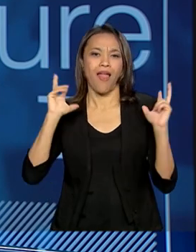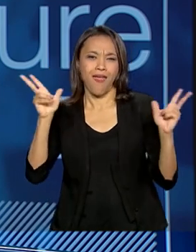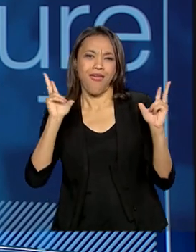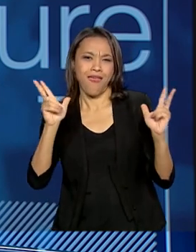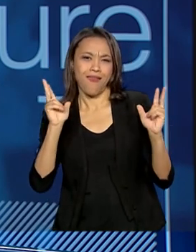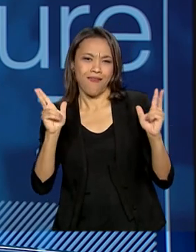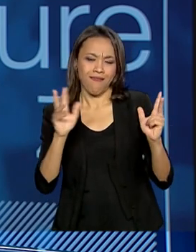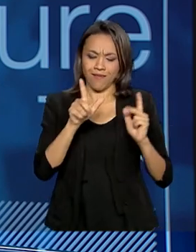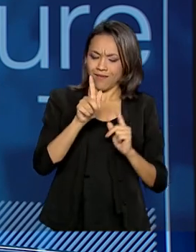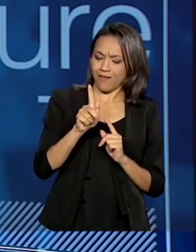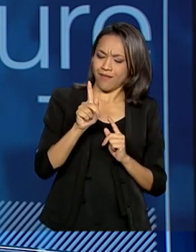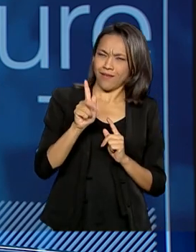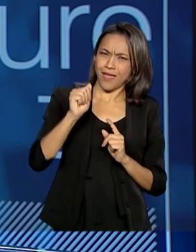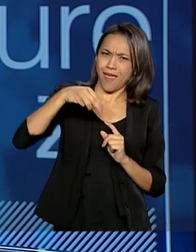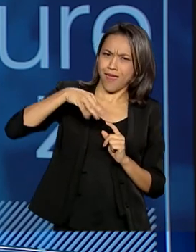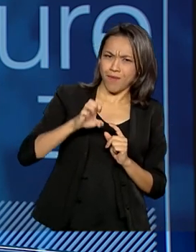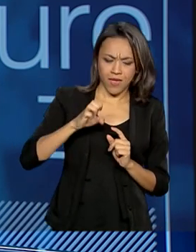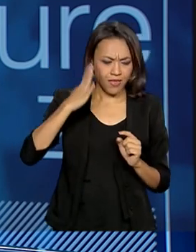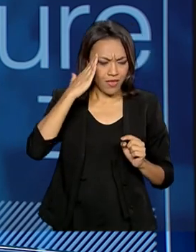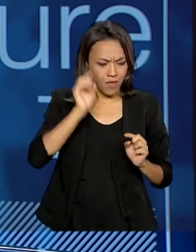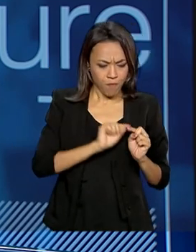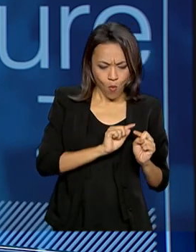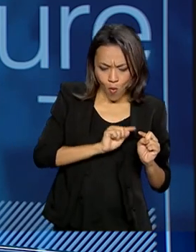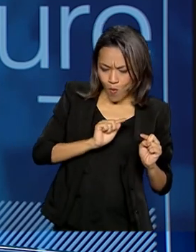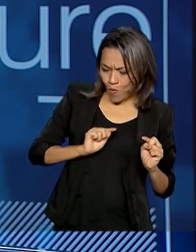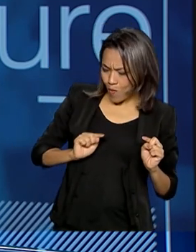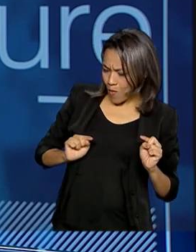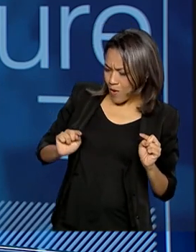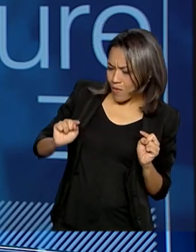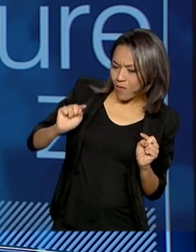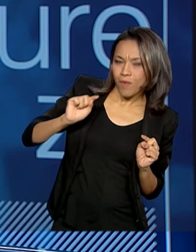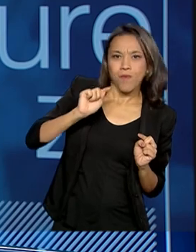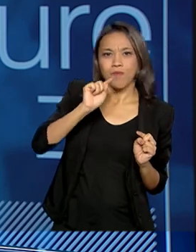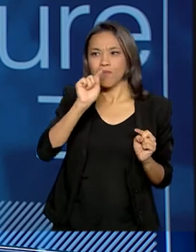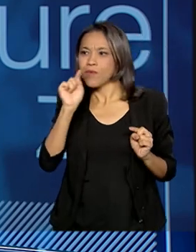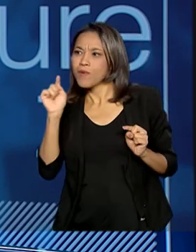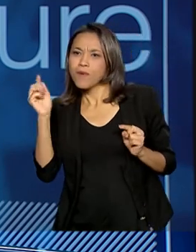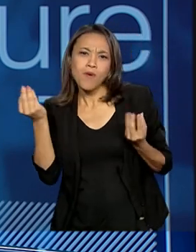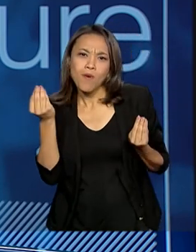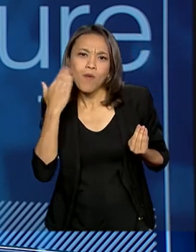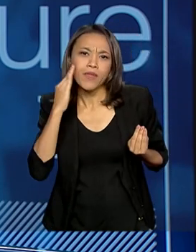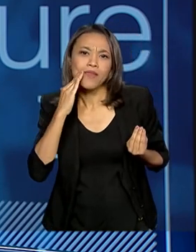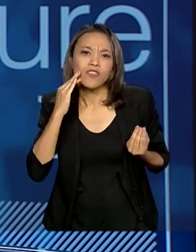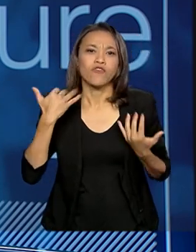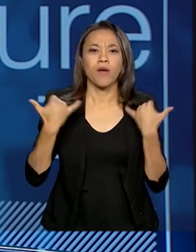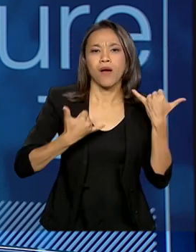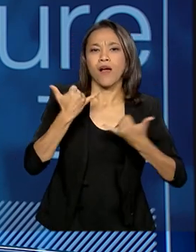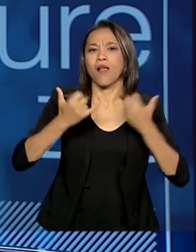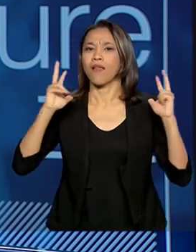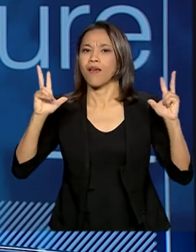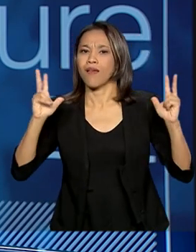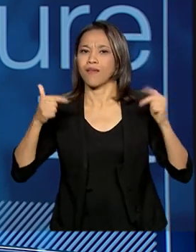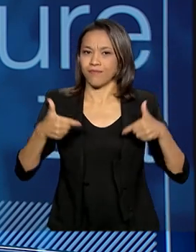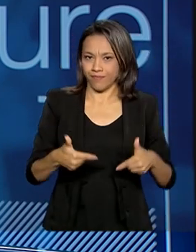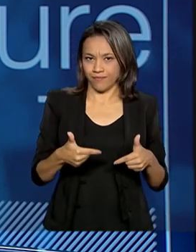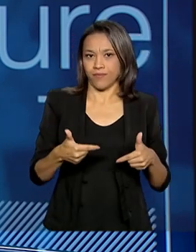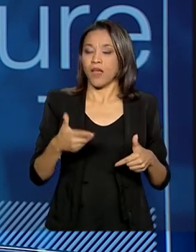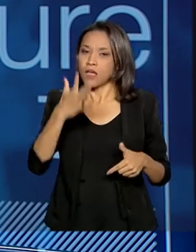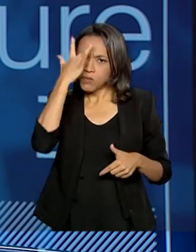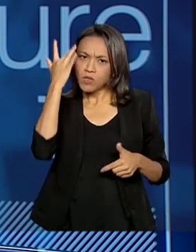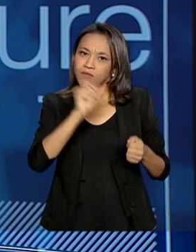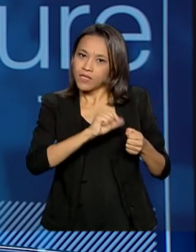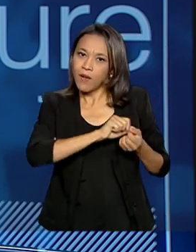que era onde que a pessoa entendesse o conceito da preservação do meio ambiente, ela faria o